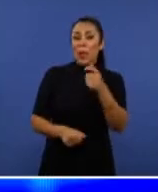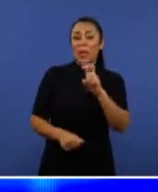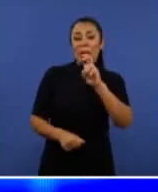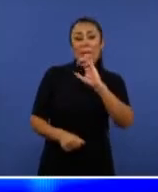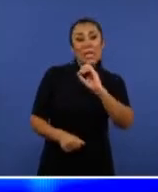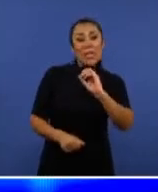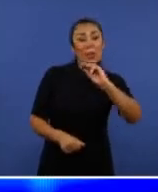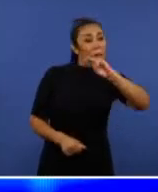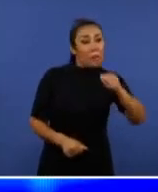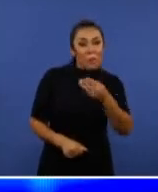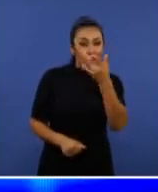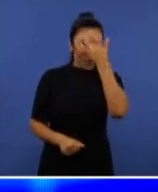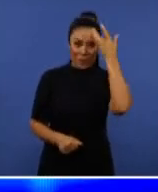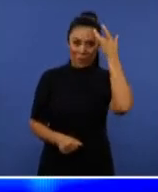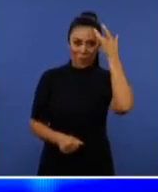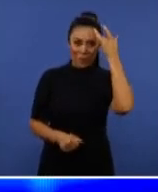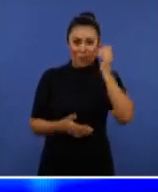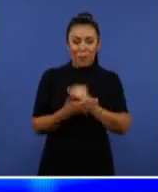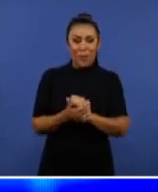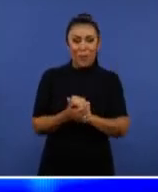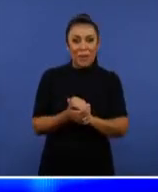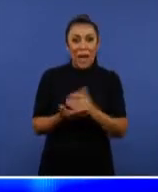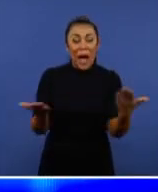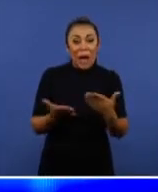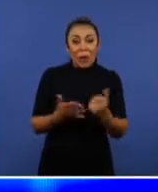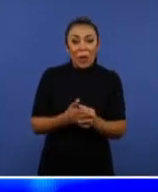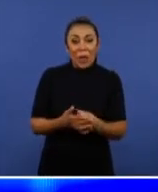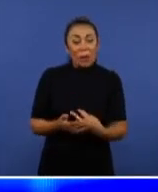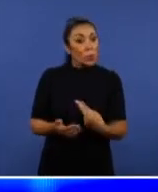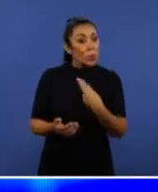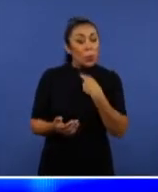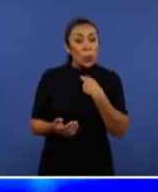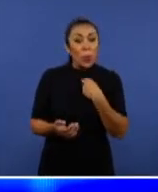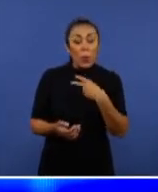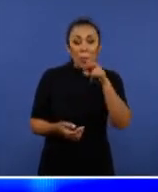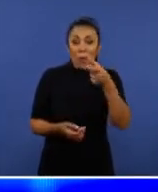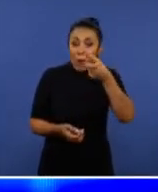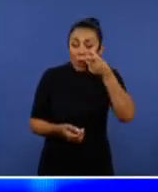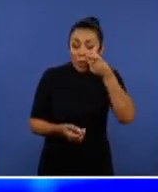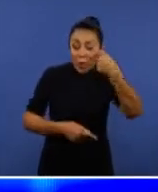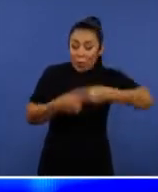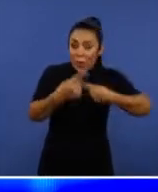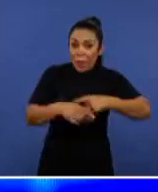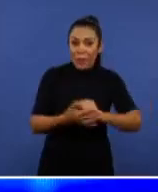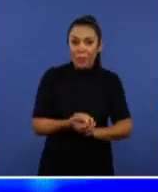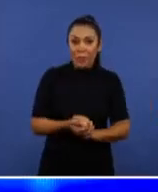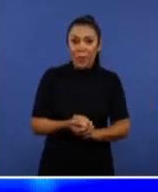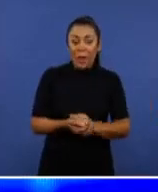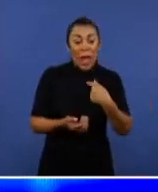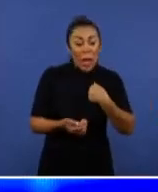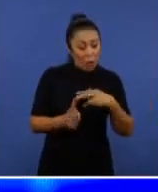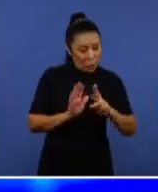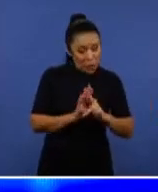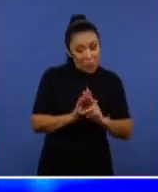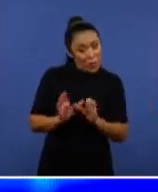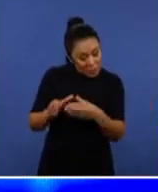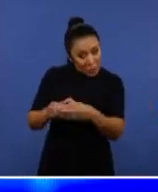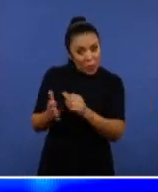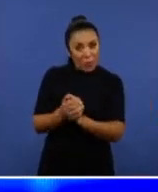milhões de pessoas não estão nos ouvindo nesse debate, essa é a minha contradição. Eu falo por eles, mas eles estão aí